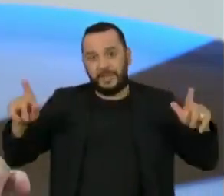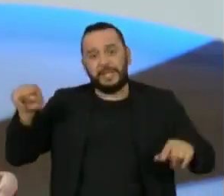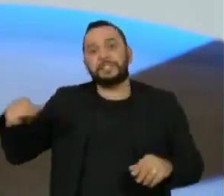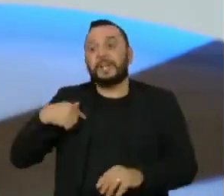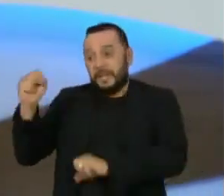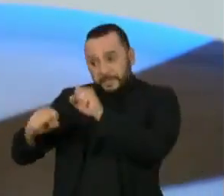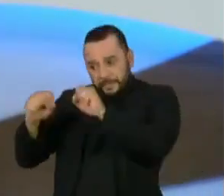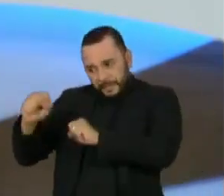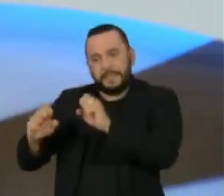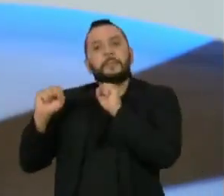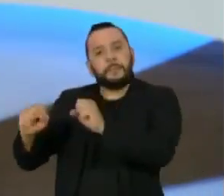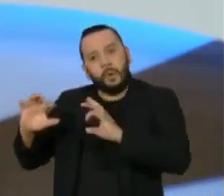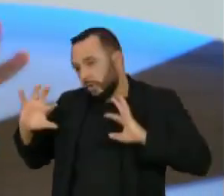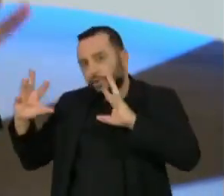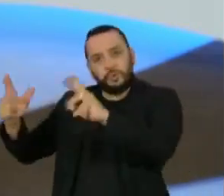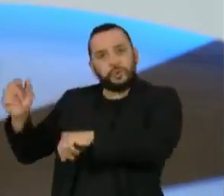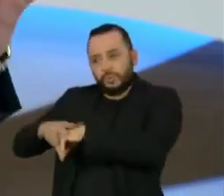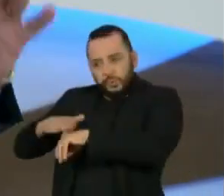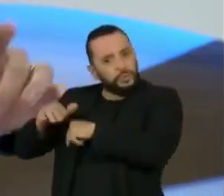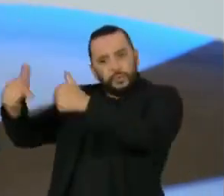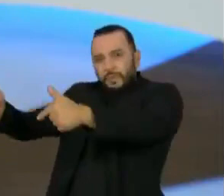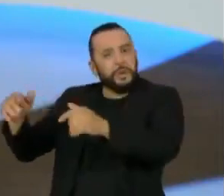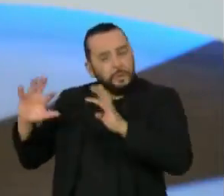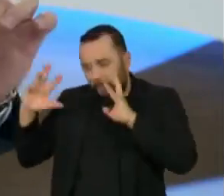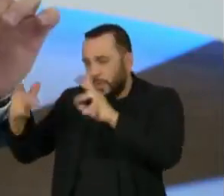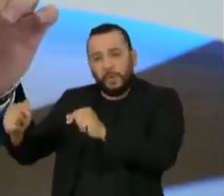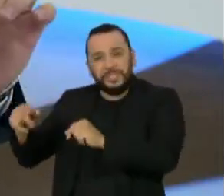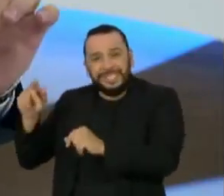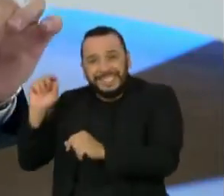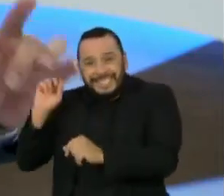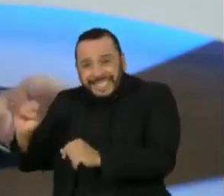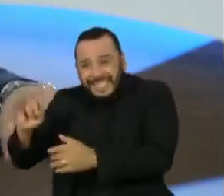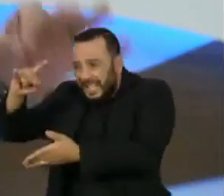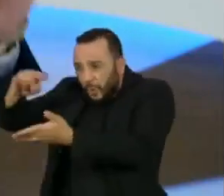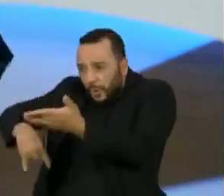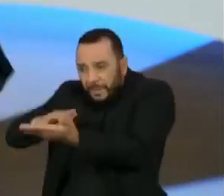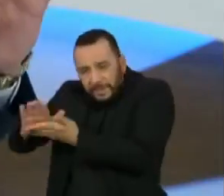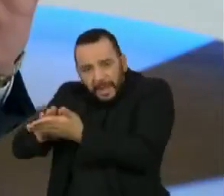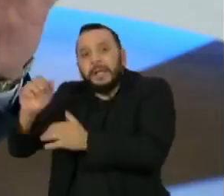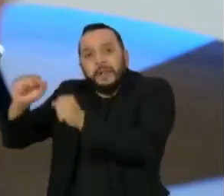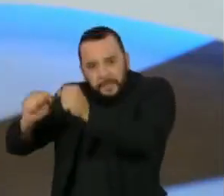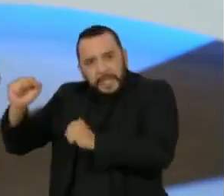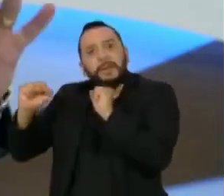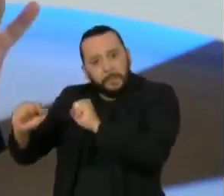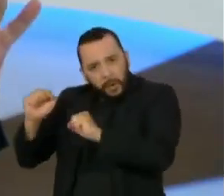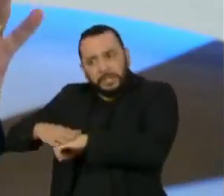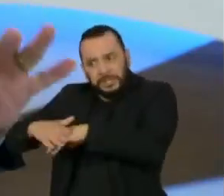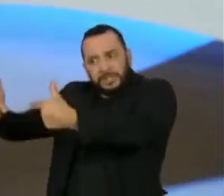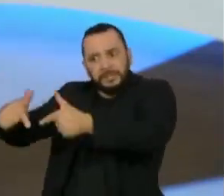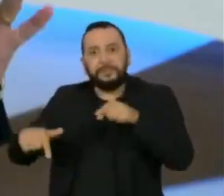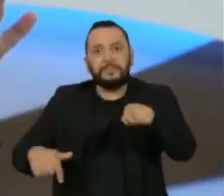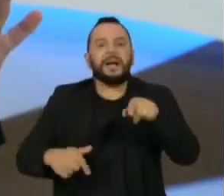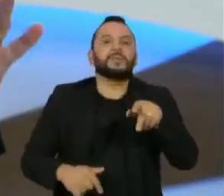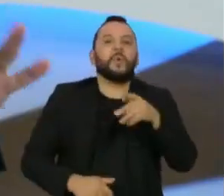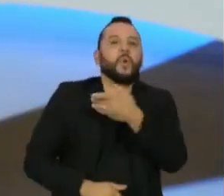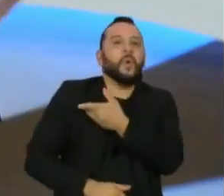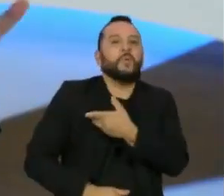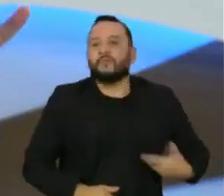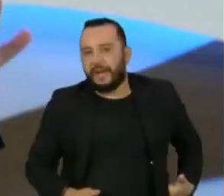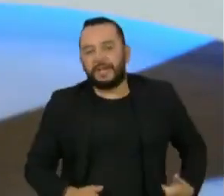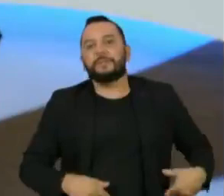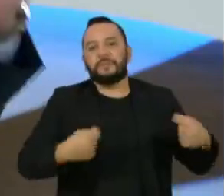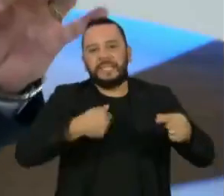que não está escrito, o governo só pode fazer o que está escrito e não existe na nossa legislação nenhum parágrafo que autoriza